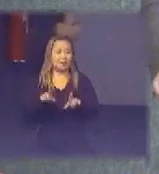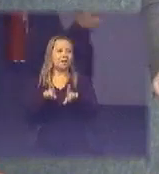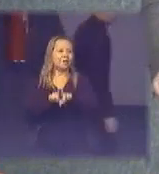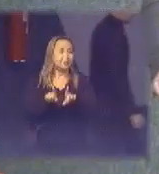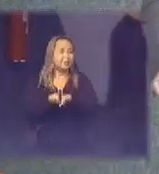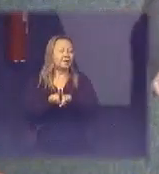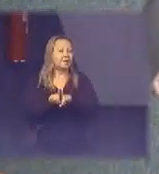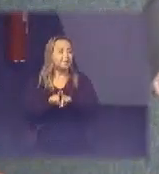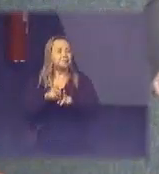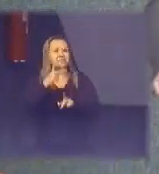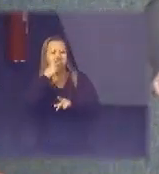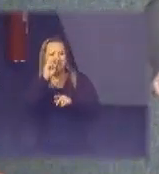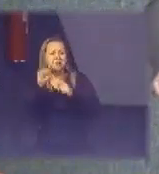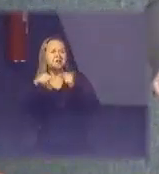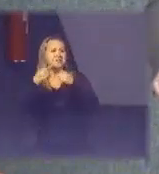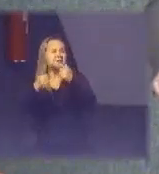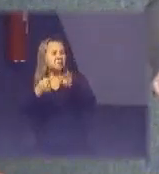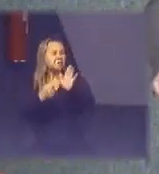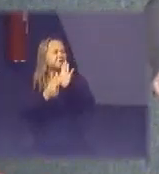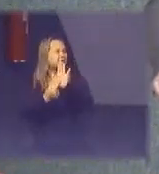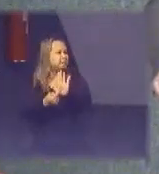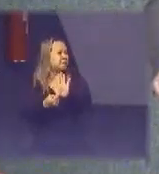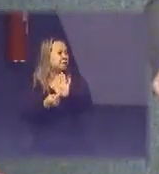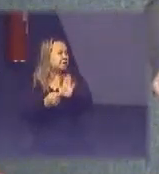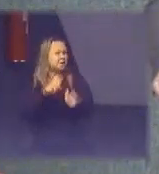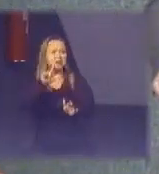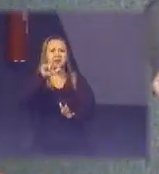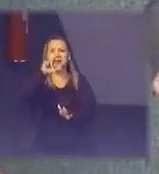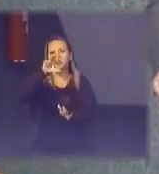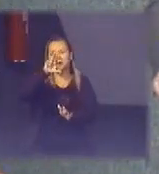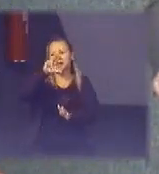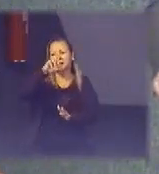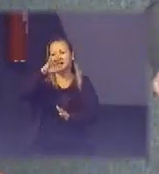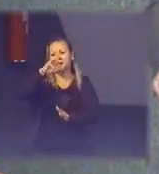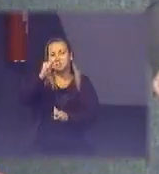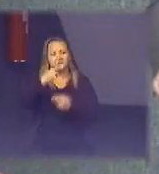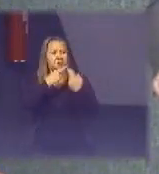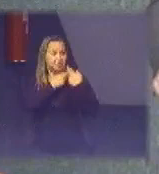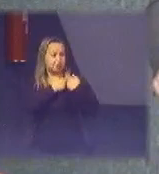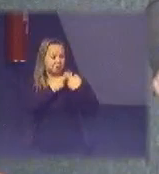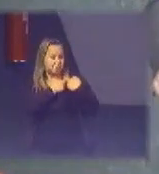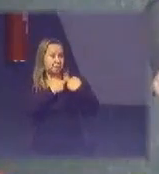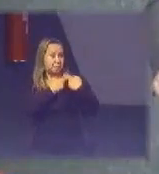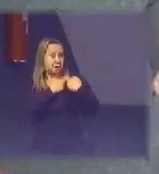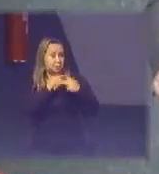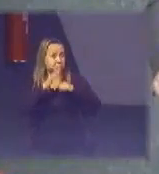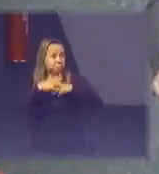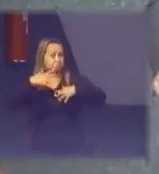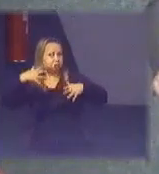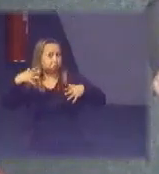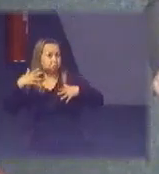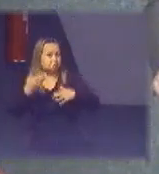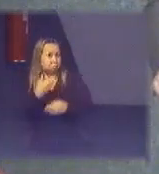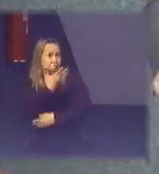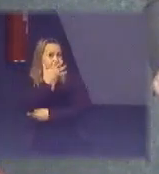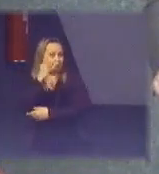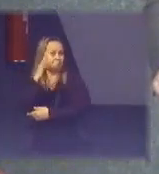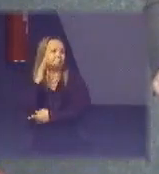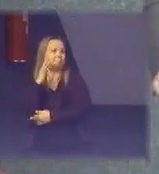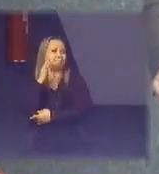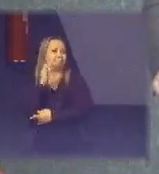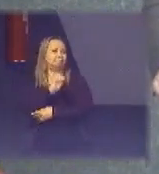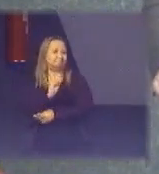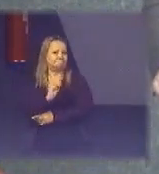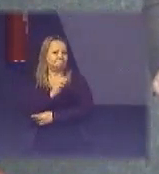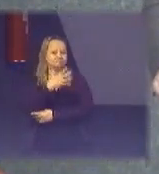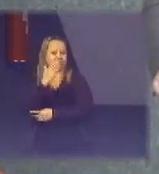acho que depois dessa apresentação da Luzia a responsabilidade aumentou mais ainda então a gente